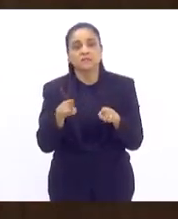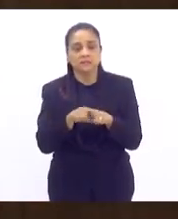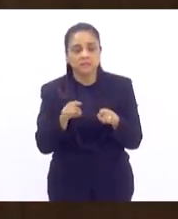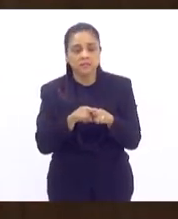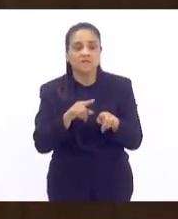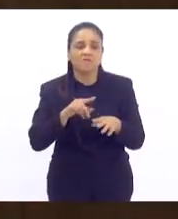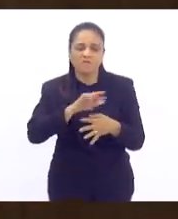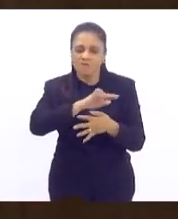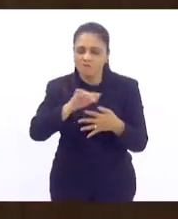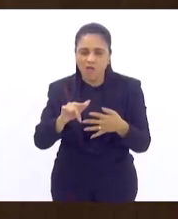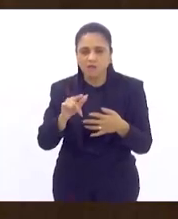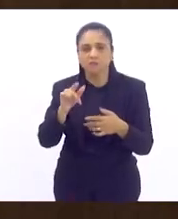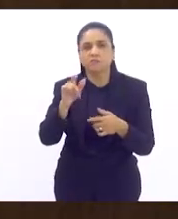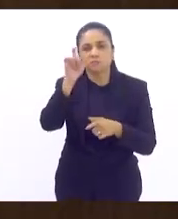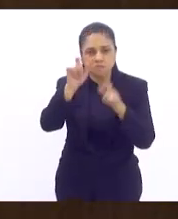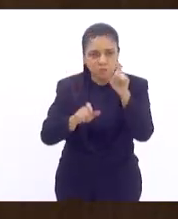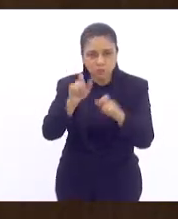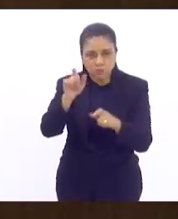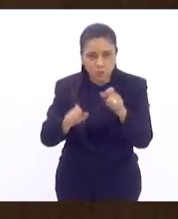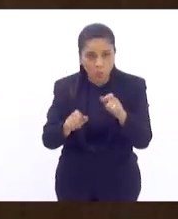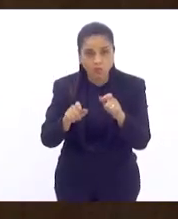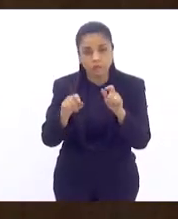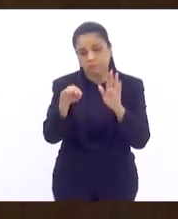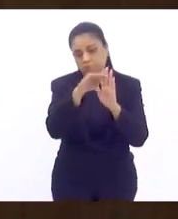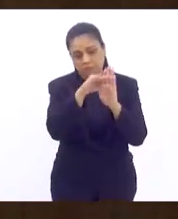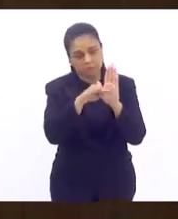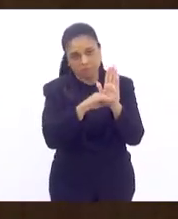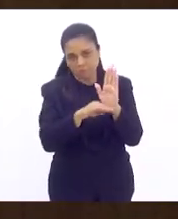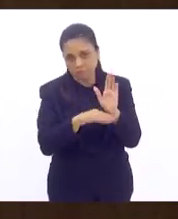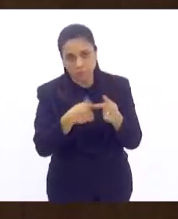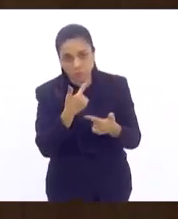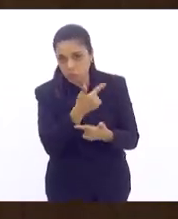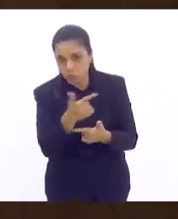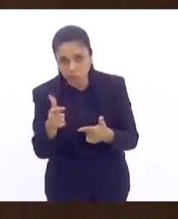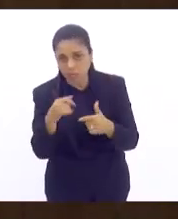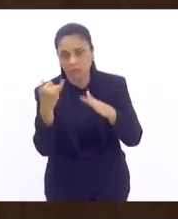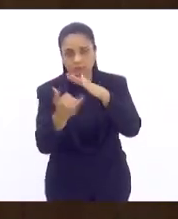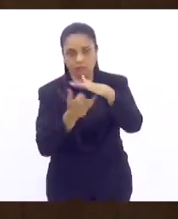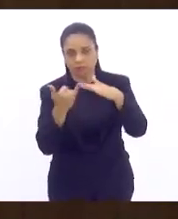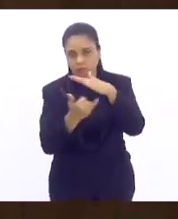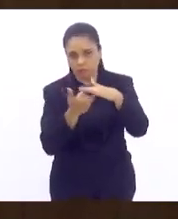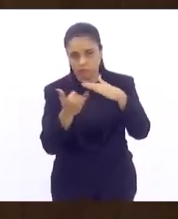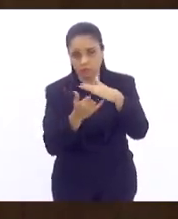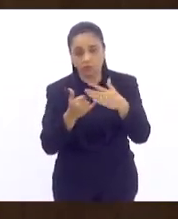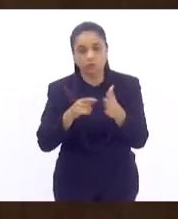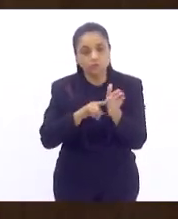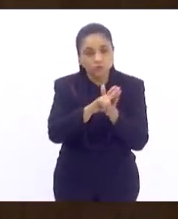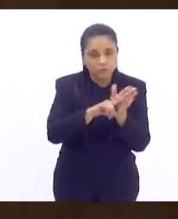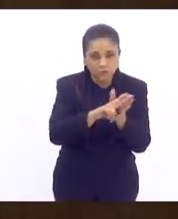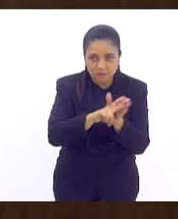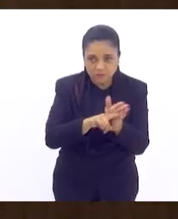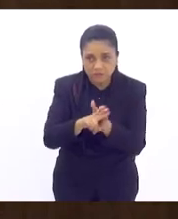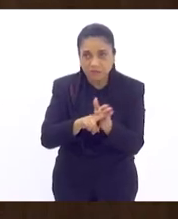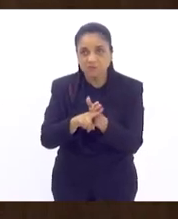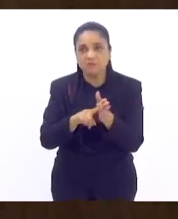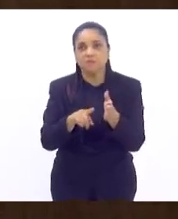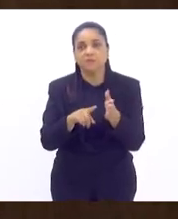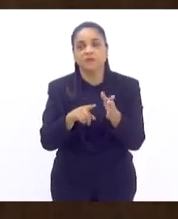desocupados que não constam das listas oficiais dos institutos regulamentadores e aferidores de pesquisa. E,